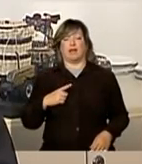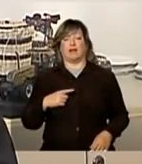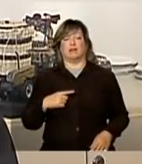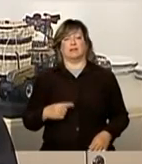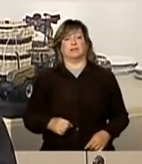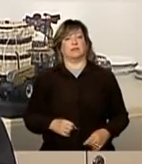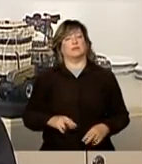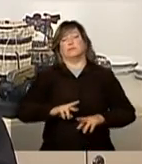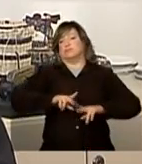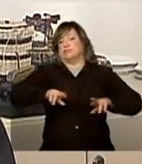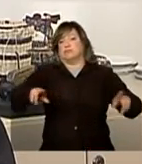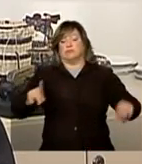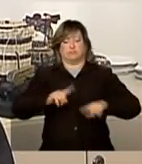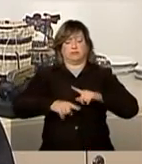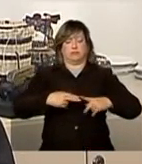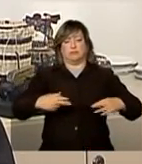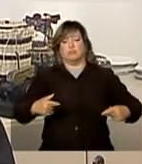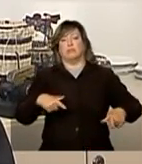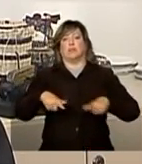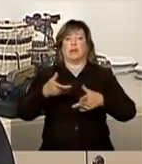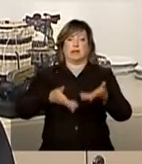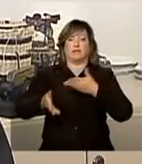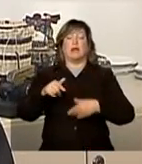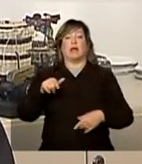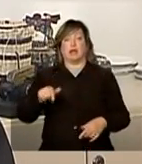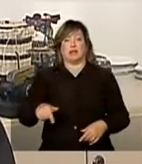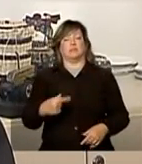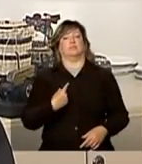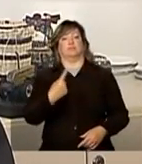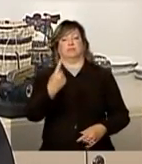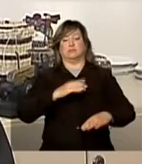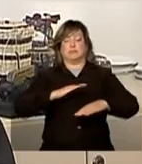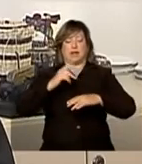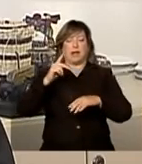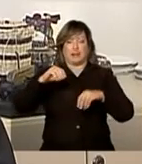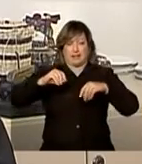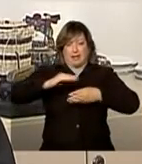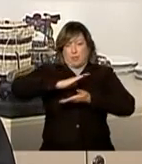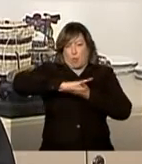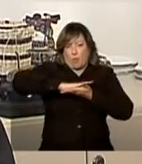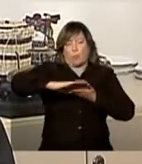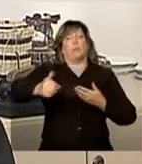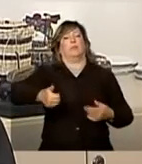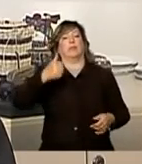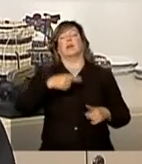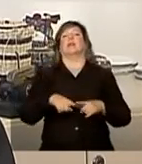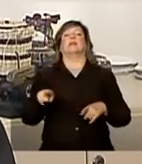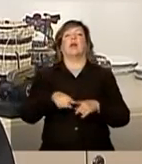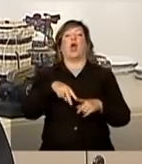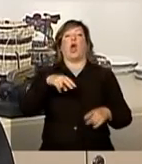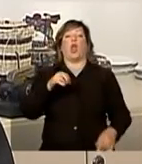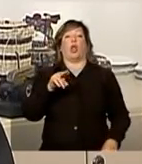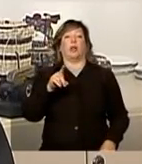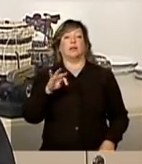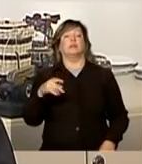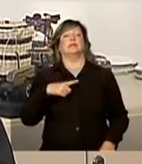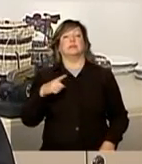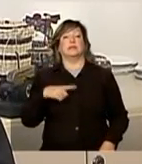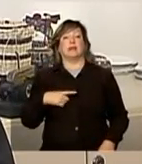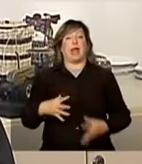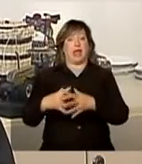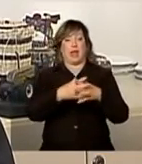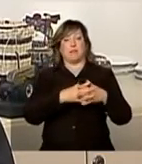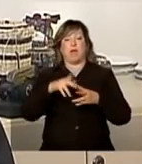enfim, de mercadoria, serviços. Então, é um grande programa de mobilidade urbana. No Nordeste, com o caminhão-pipa e a pá-carregadeira,